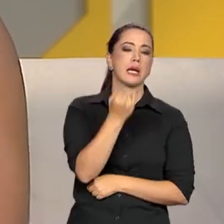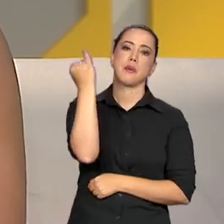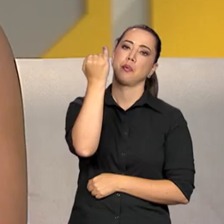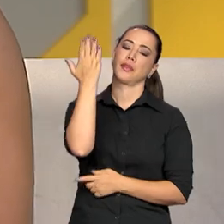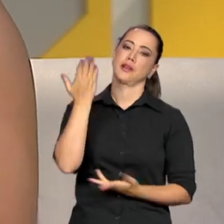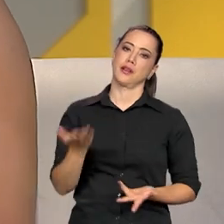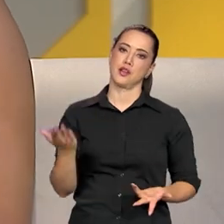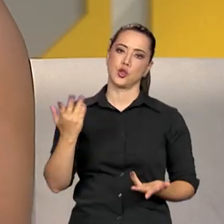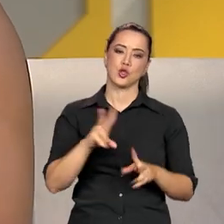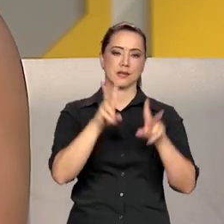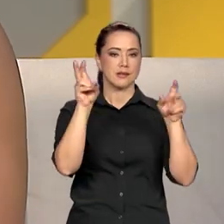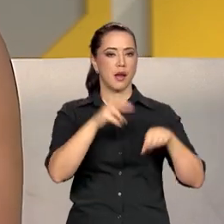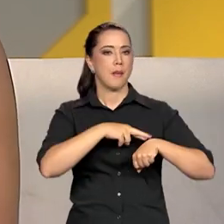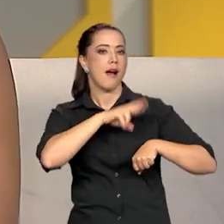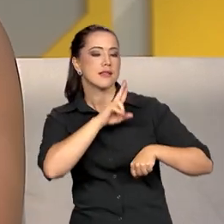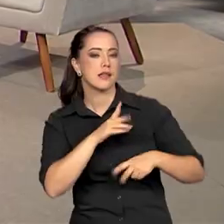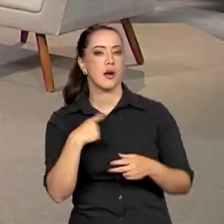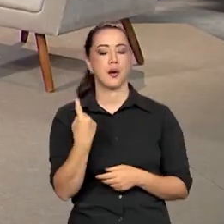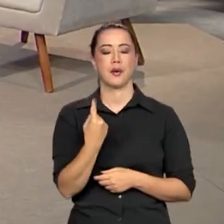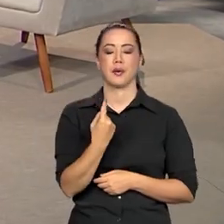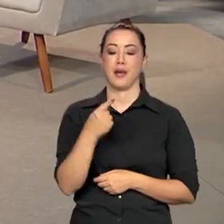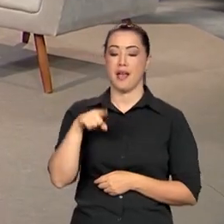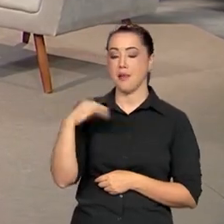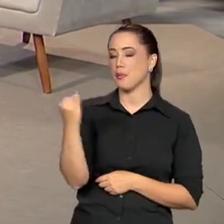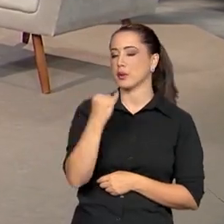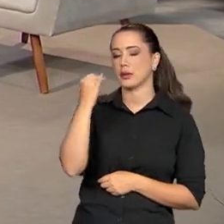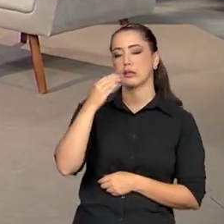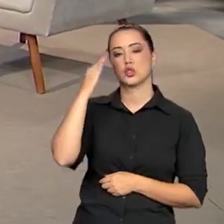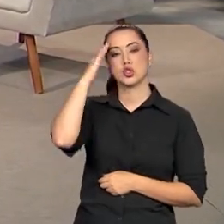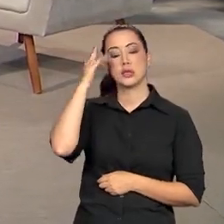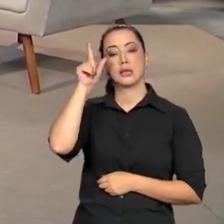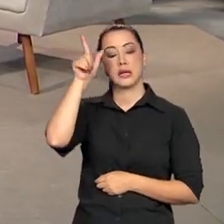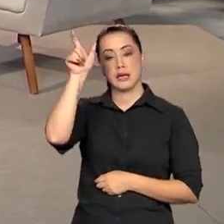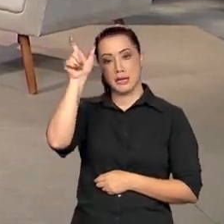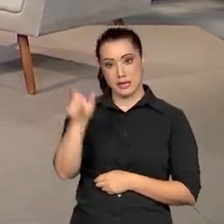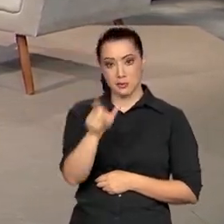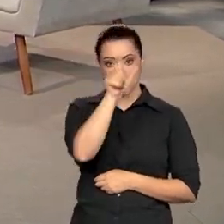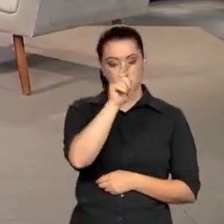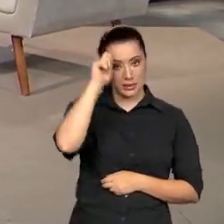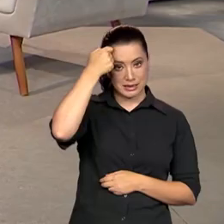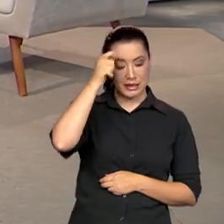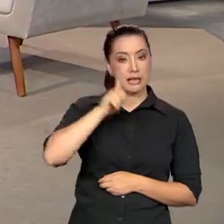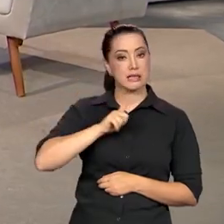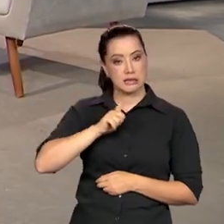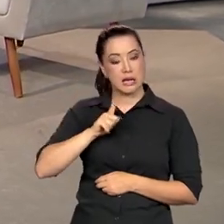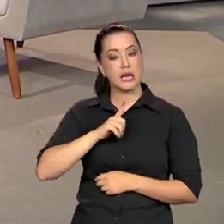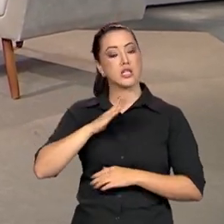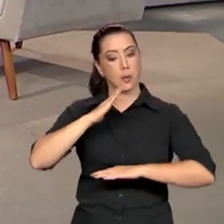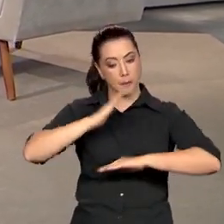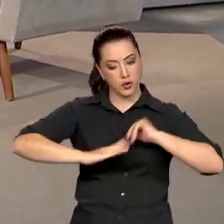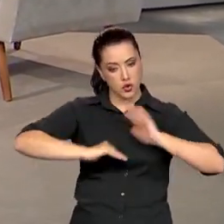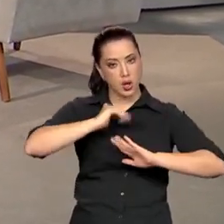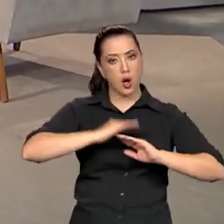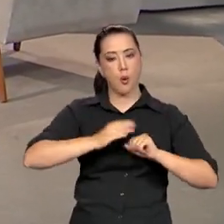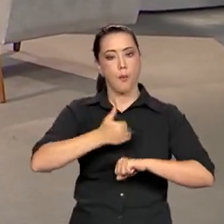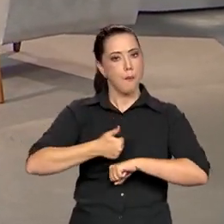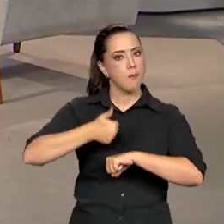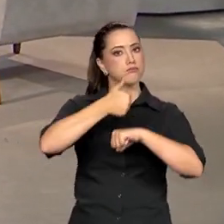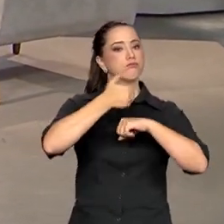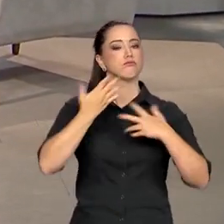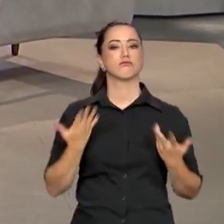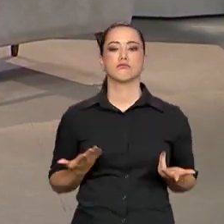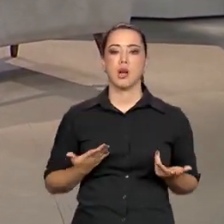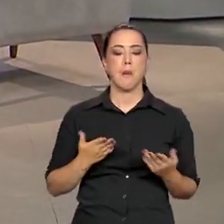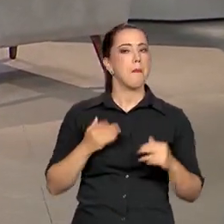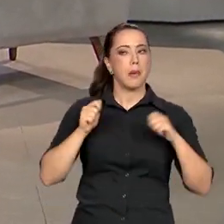racial, importante entendermos que as pessoas negras estão qualificadas para estarem e entrarem em qualquer lugar, em qualquer